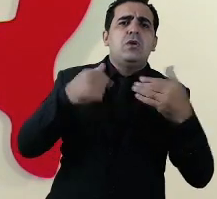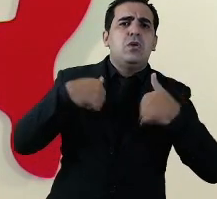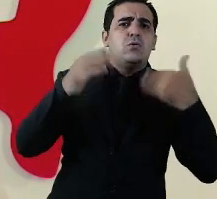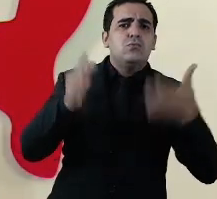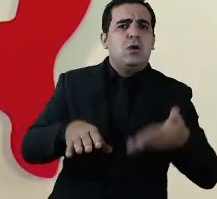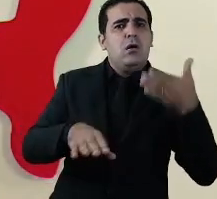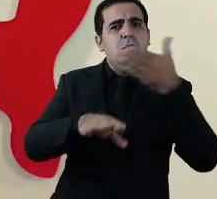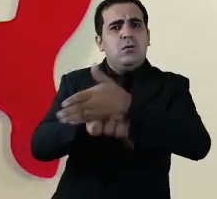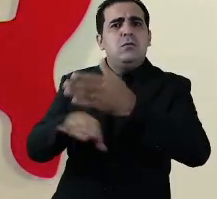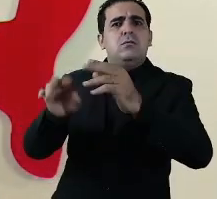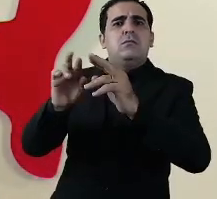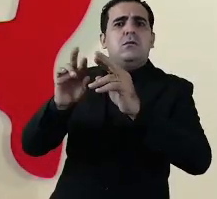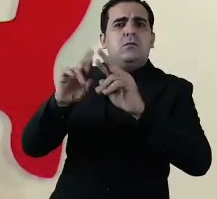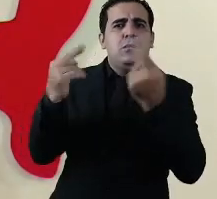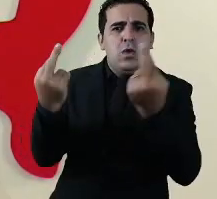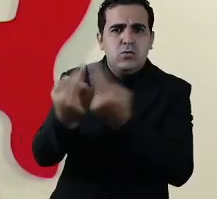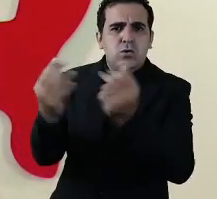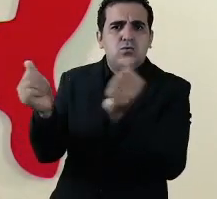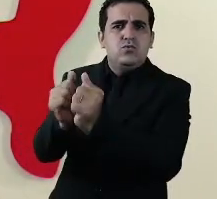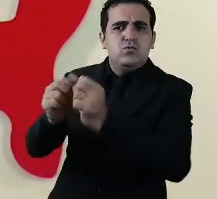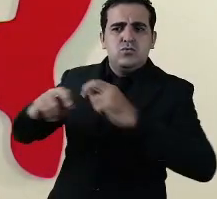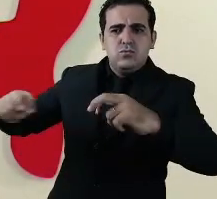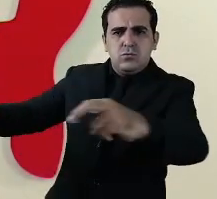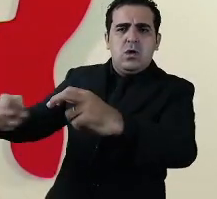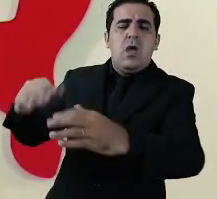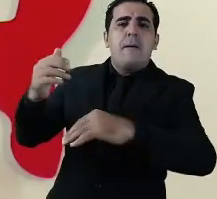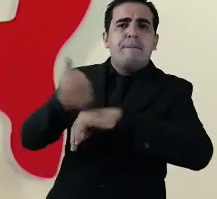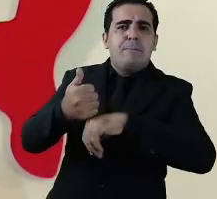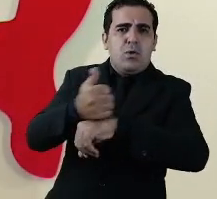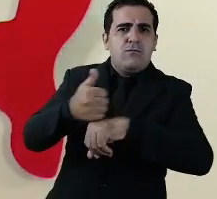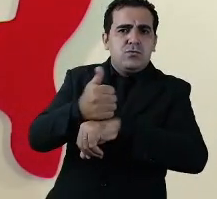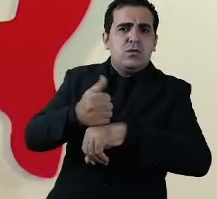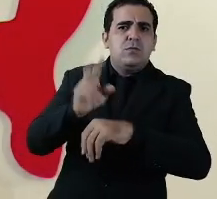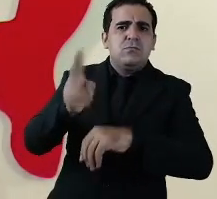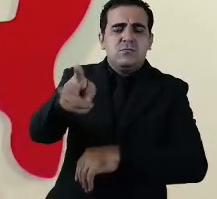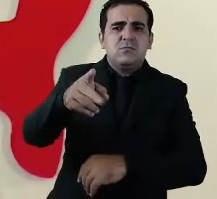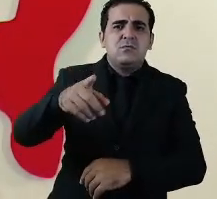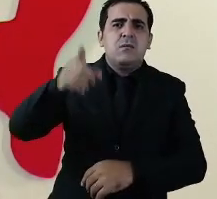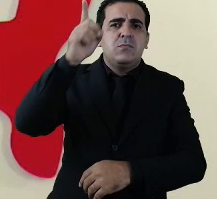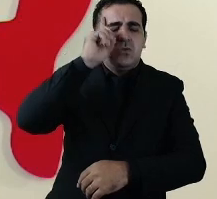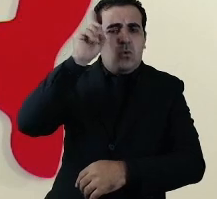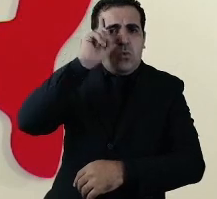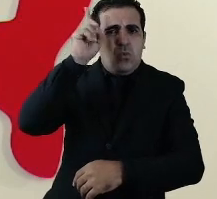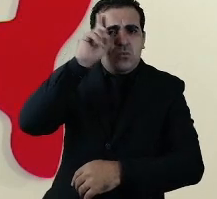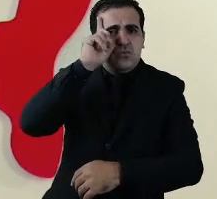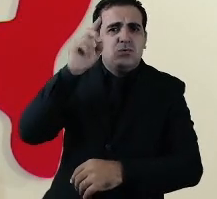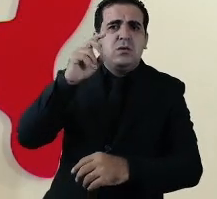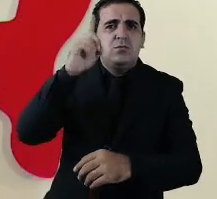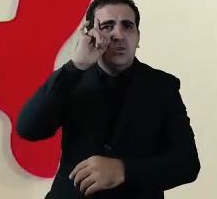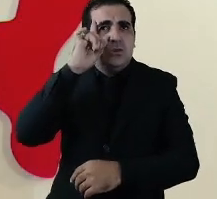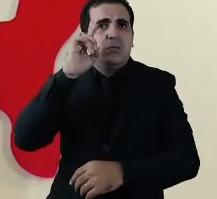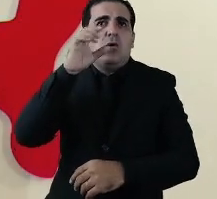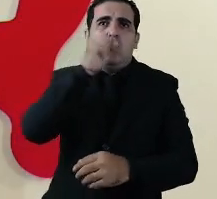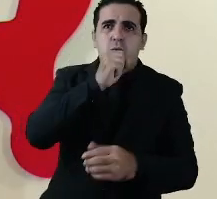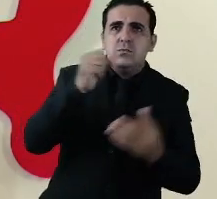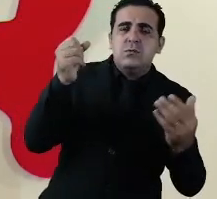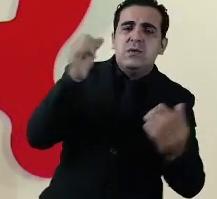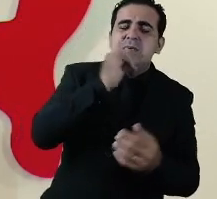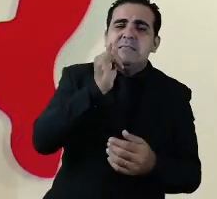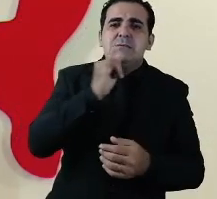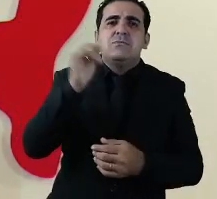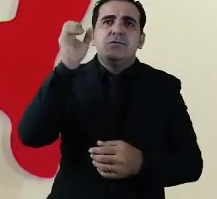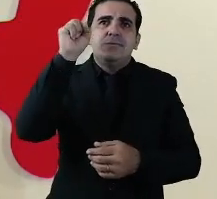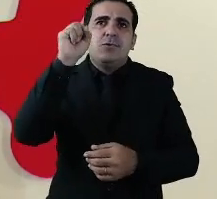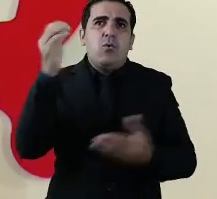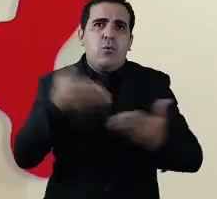reuniões com eles são profissionais de várias áreas dia sim dia não reúnem com nosso comitê de crise então nós temos um um